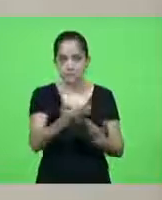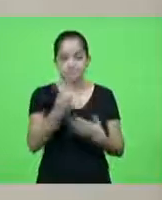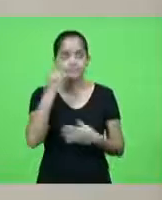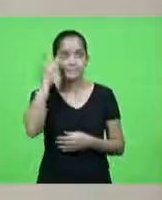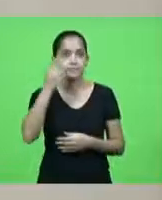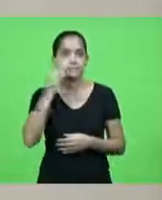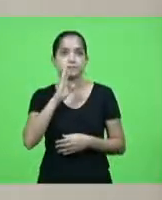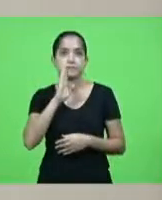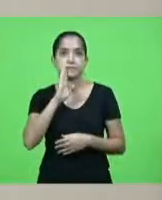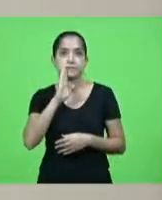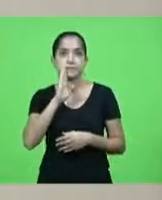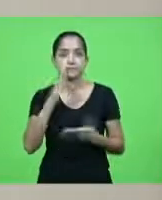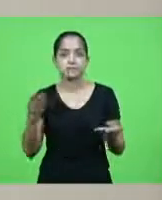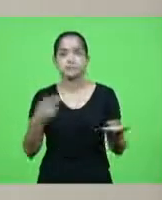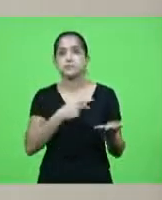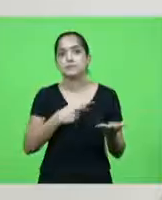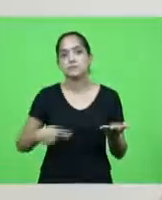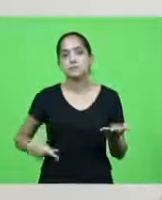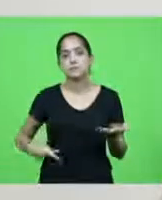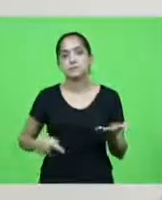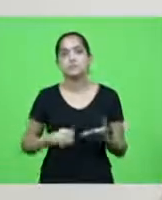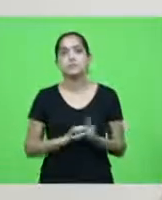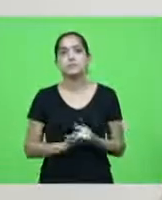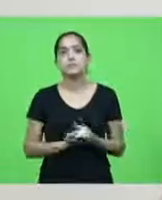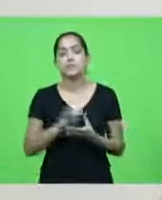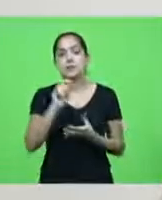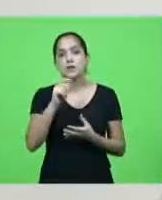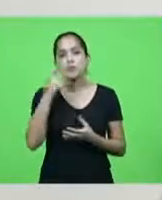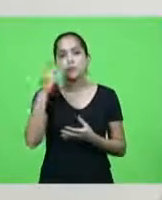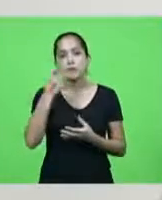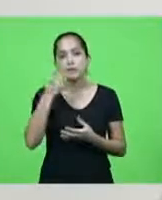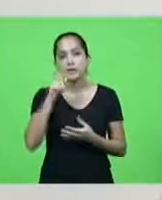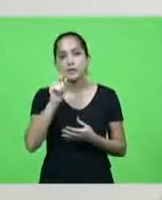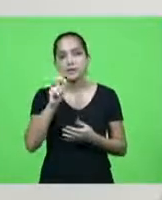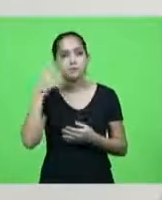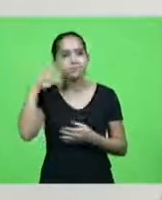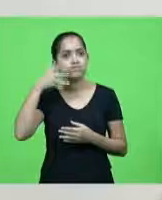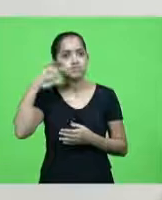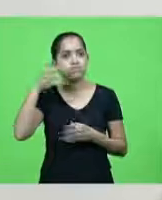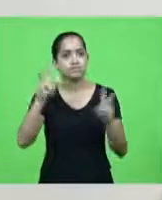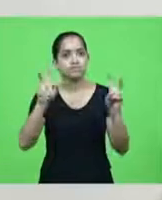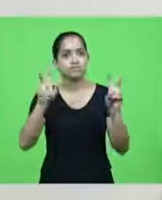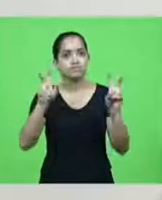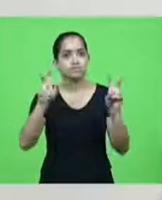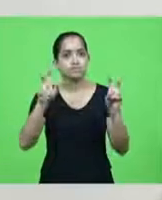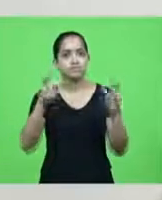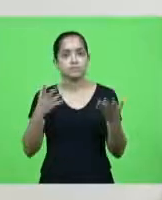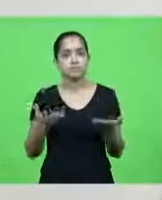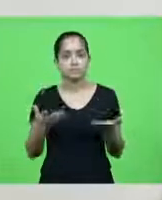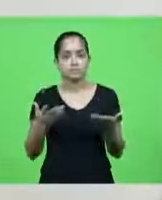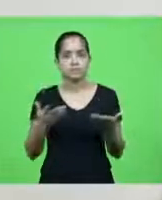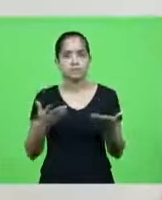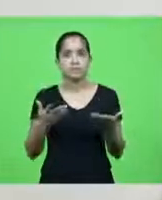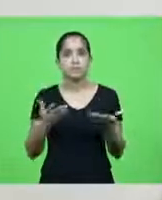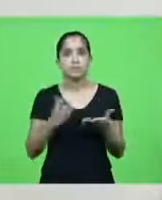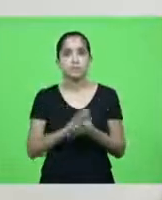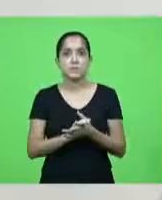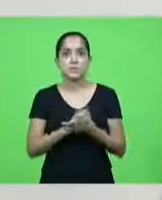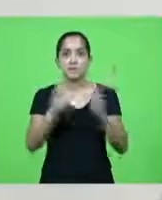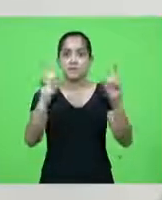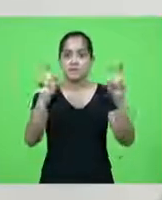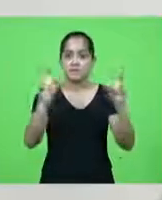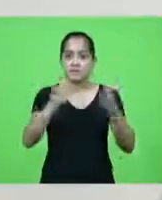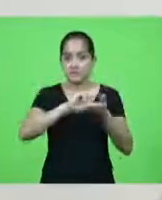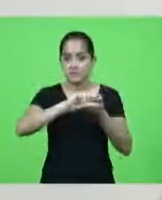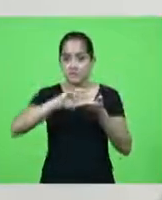Berlana que preside essa sessão quero falar fazer a minha fala hoje dividido em alguns assuntos até porque são muitos assuntos